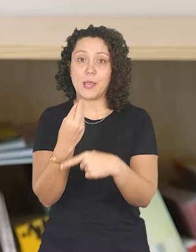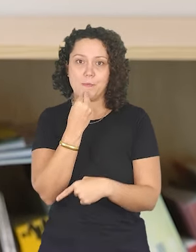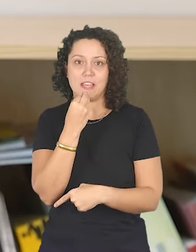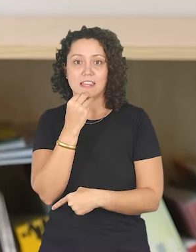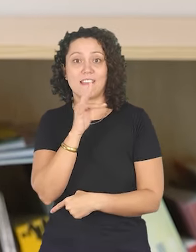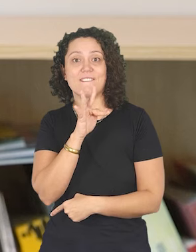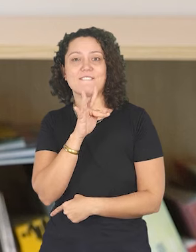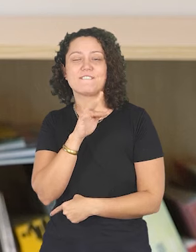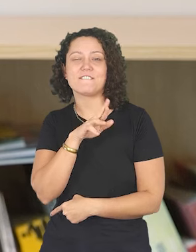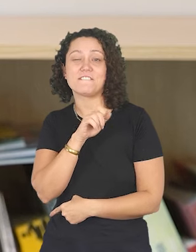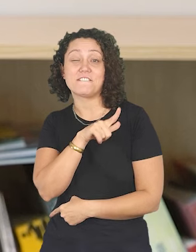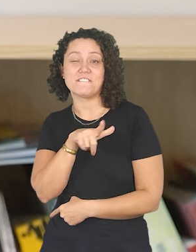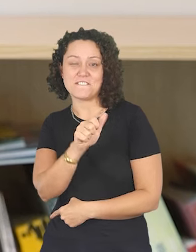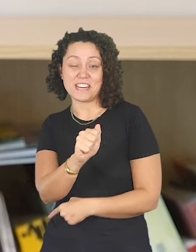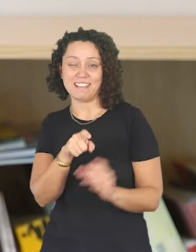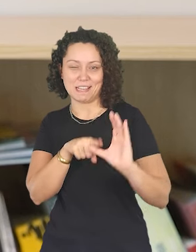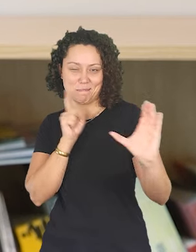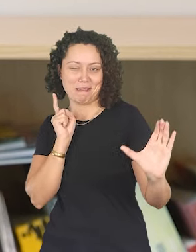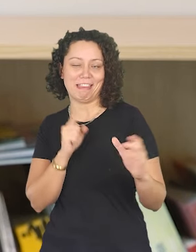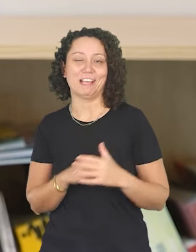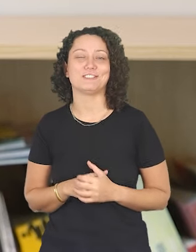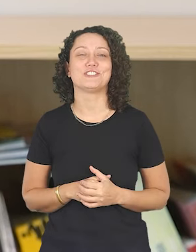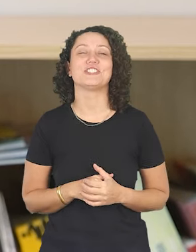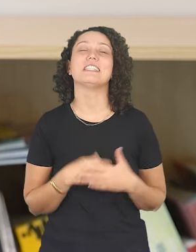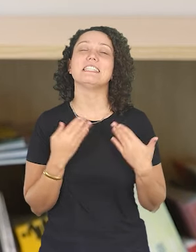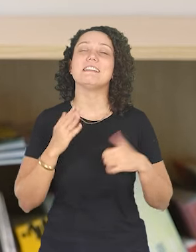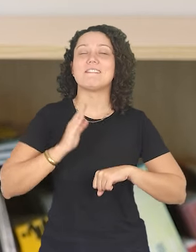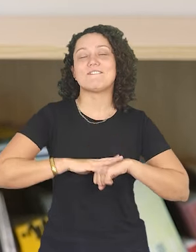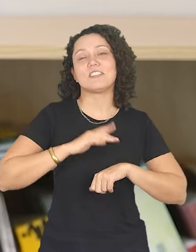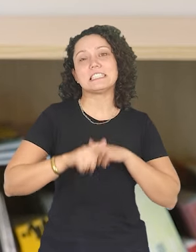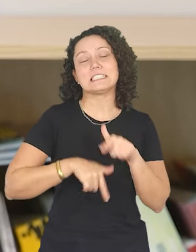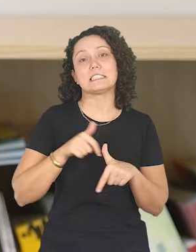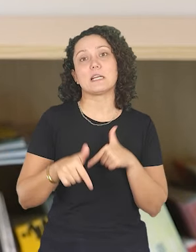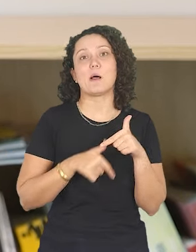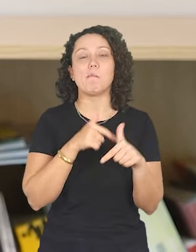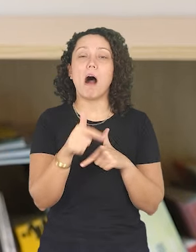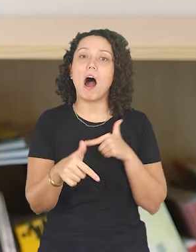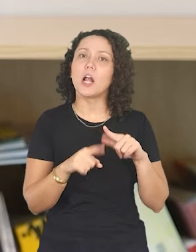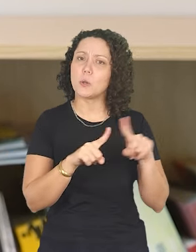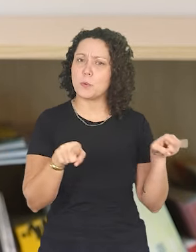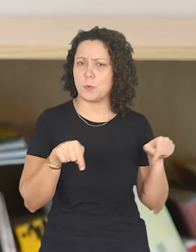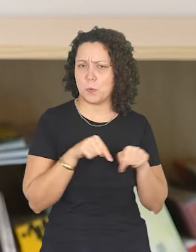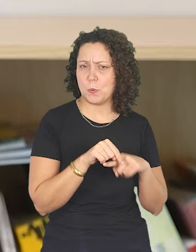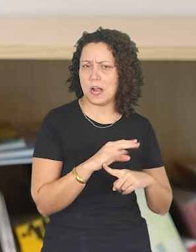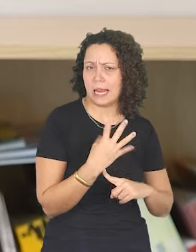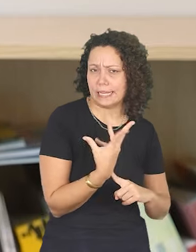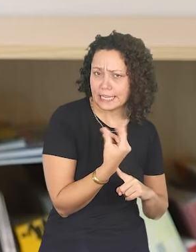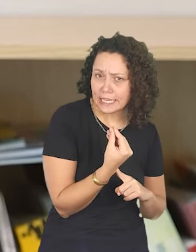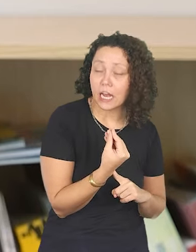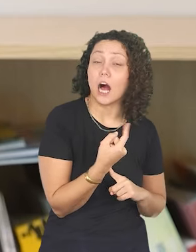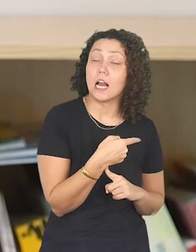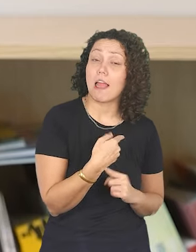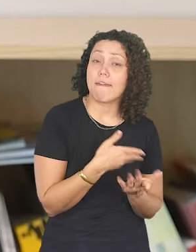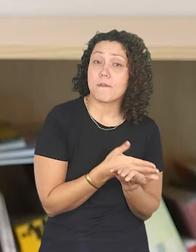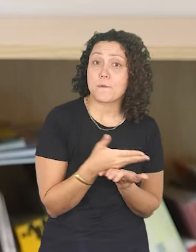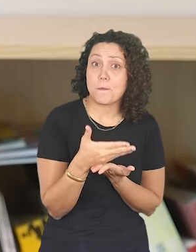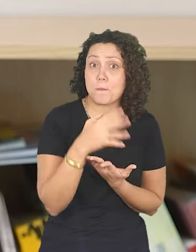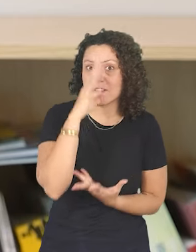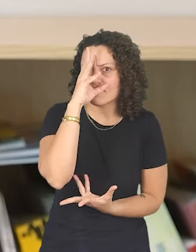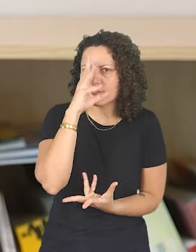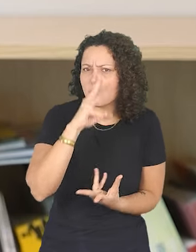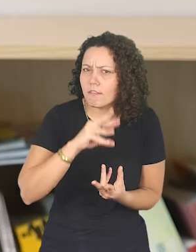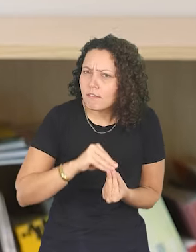independente como freelancer. Então, fiz trabalhos espontâneos para galeria e tudo mais e